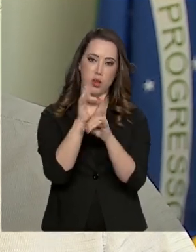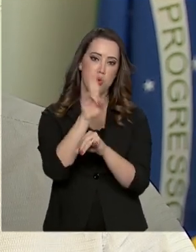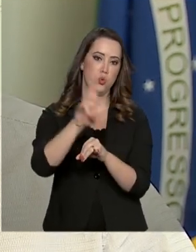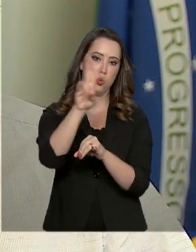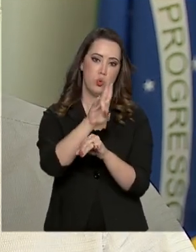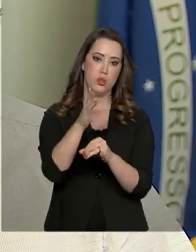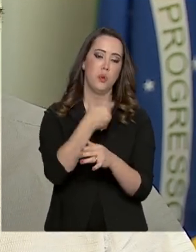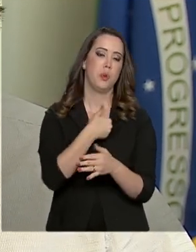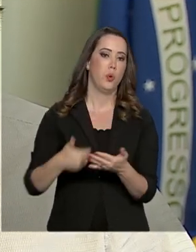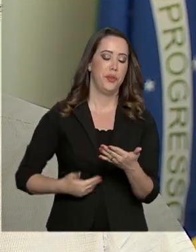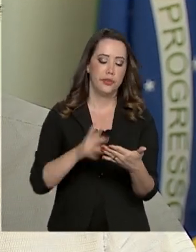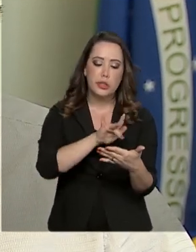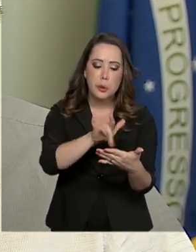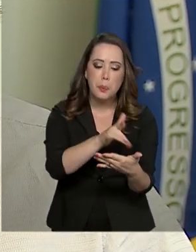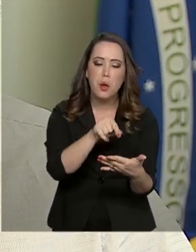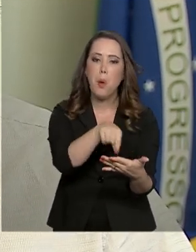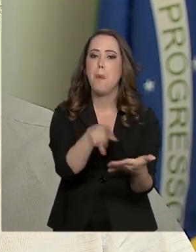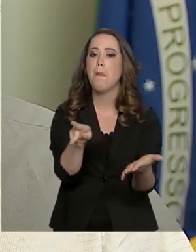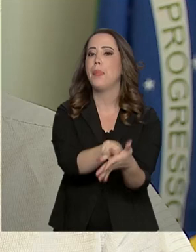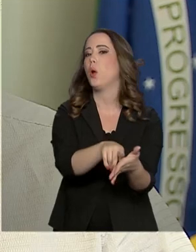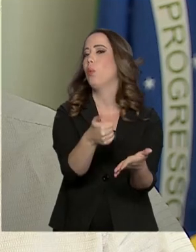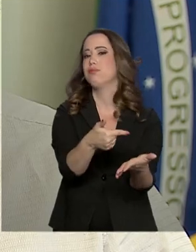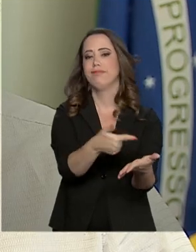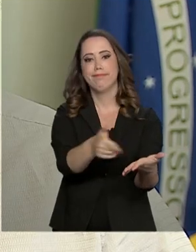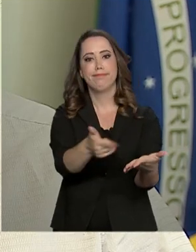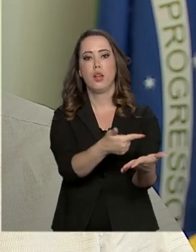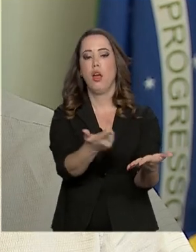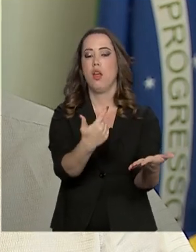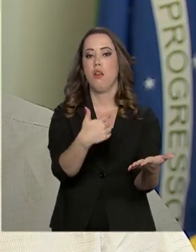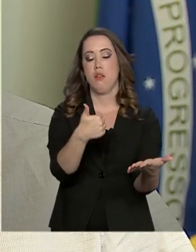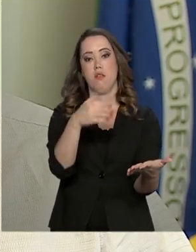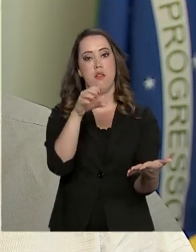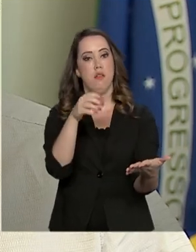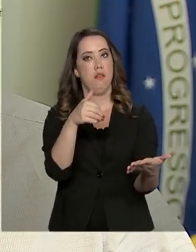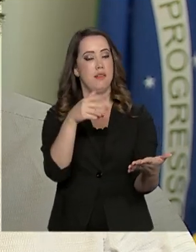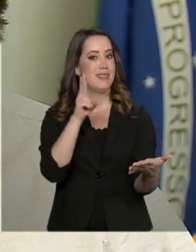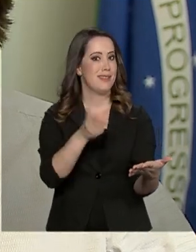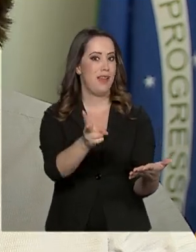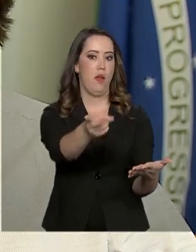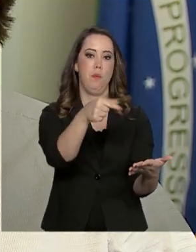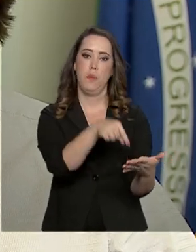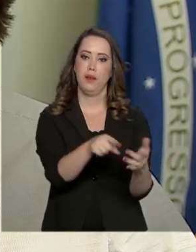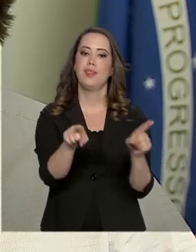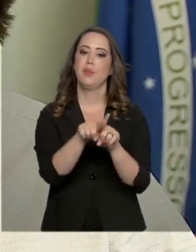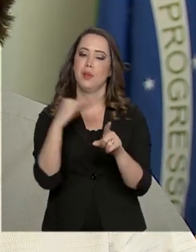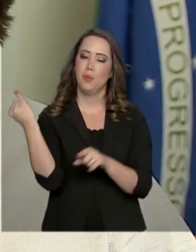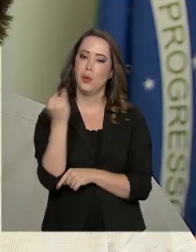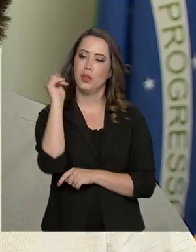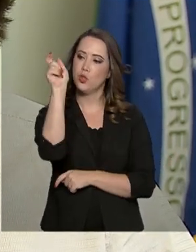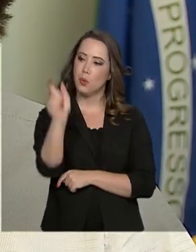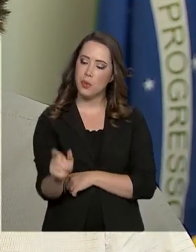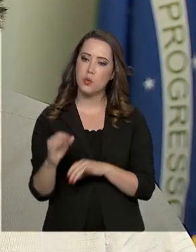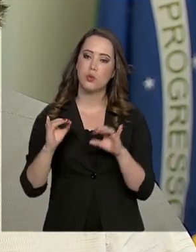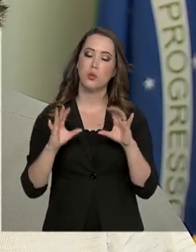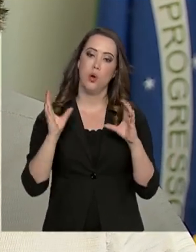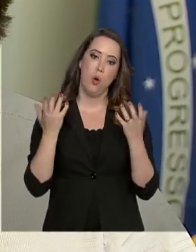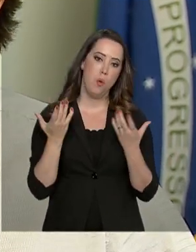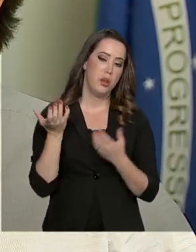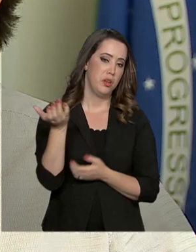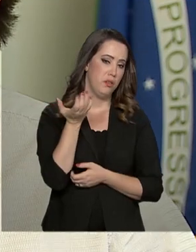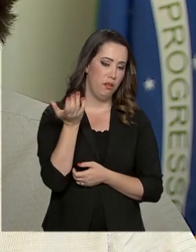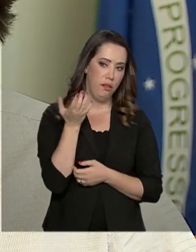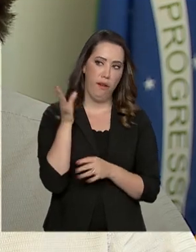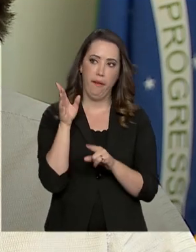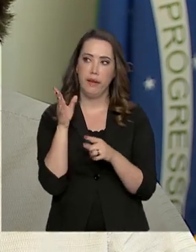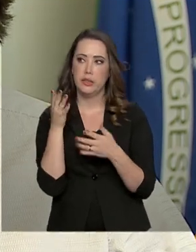governo na palma da mão, 24 horas por dia, 7 dias por semana, onde ele quiser, em qualquer lugar. Mas ganha também aquele cidadão que, por opção ou